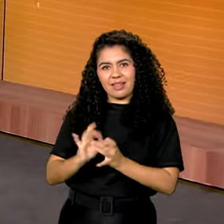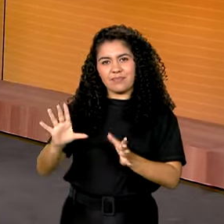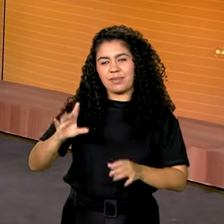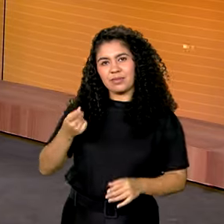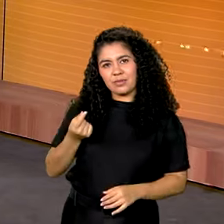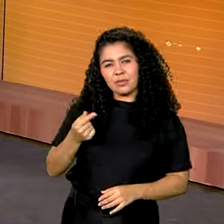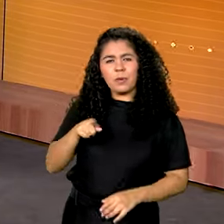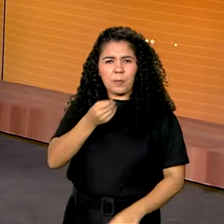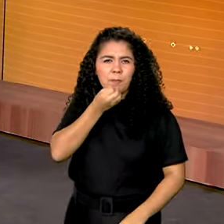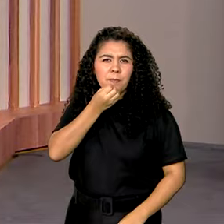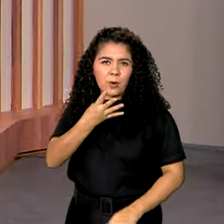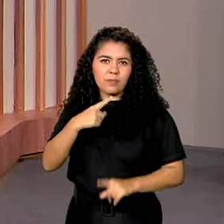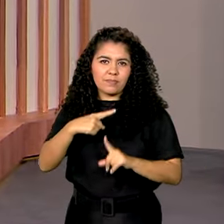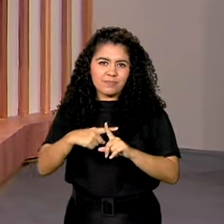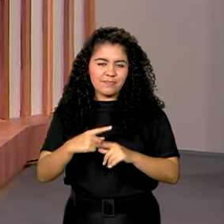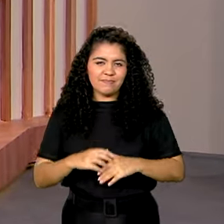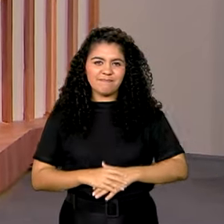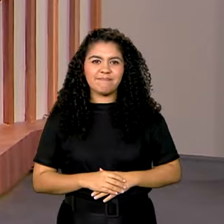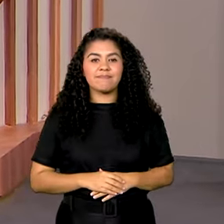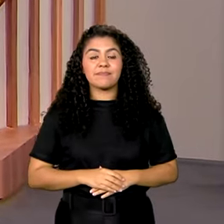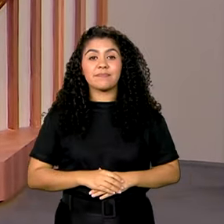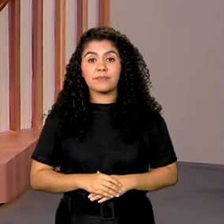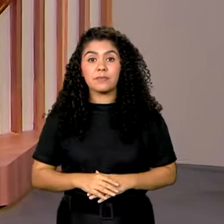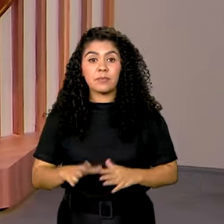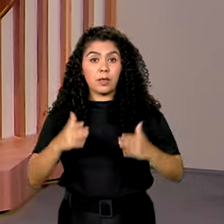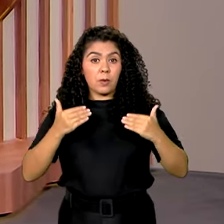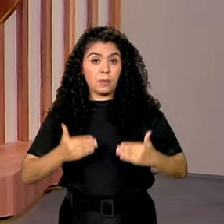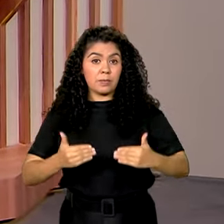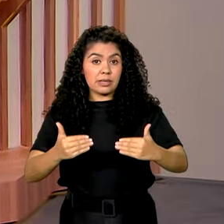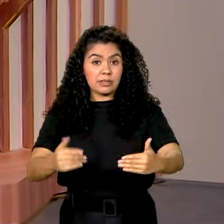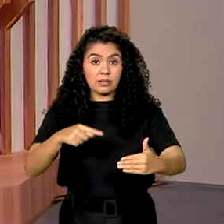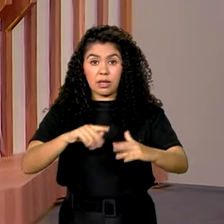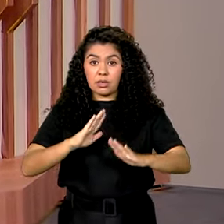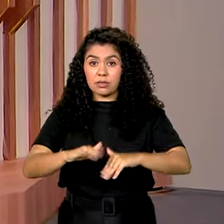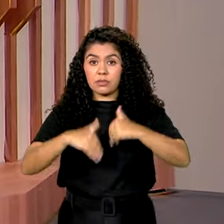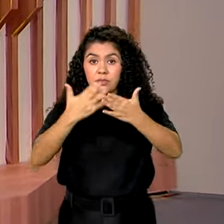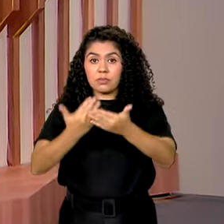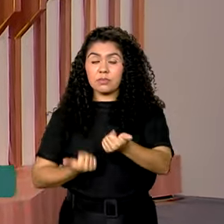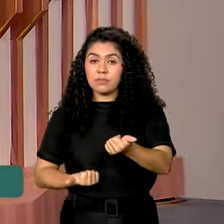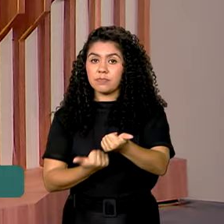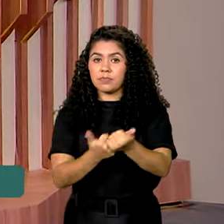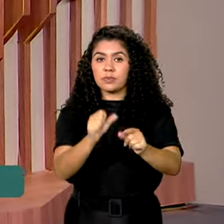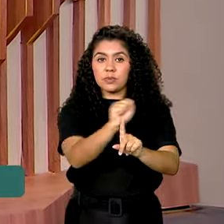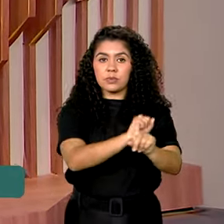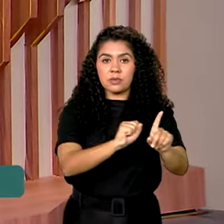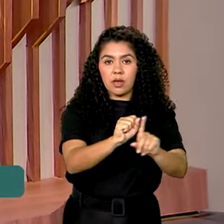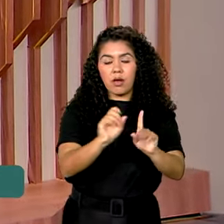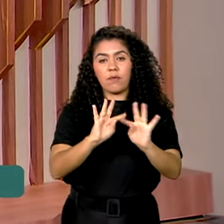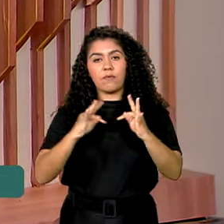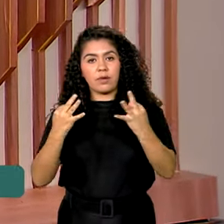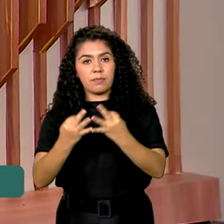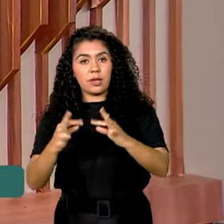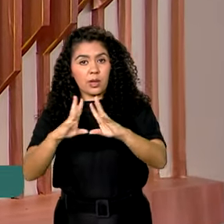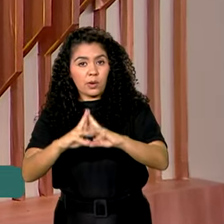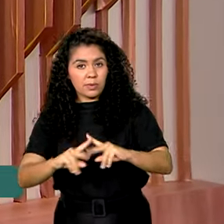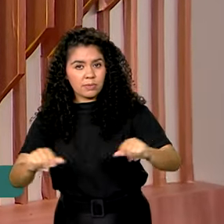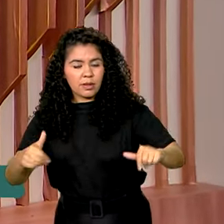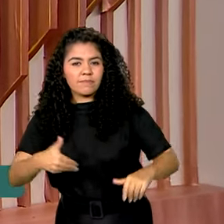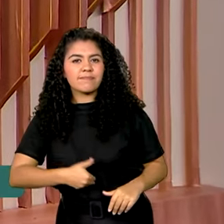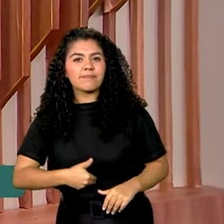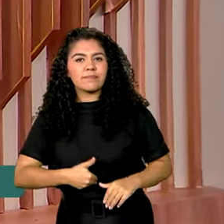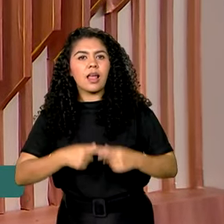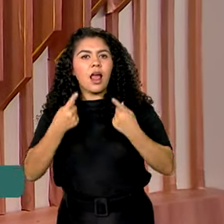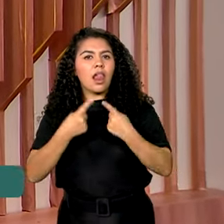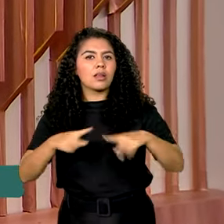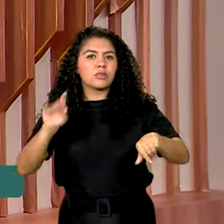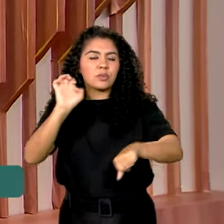muito bom. E o Ministério do Desenvolvimento e Assistência Social, Família e Combate à Fome lançou